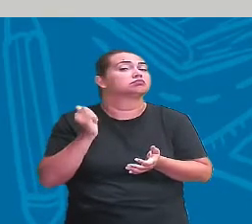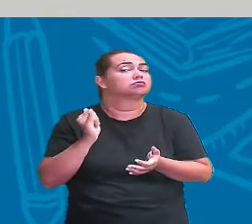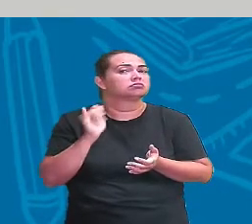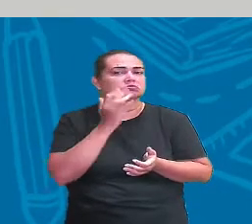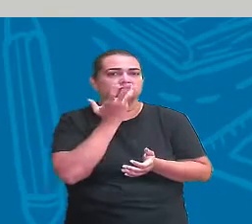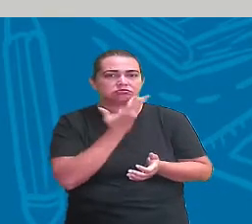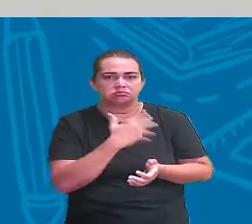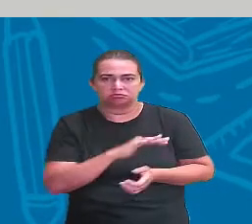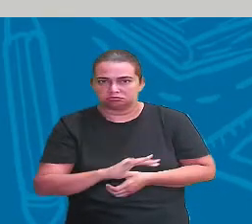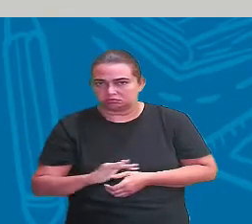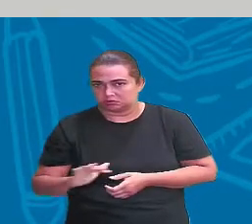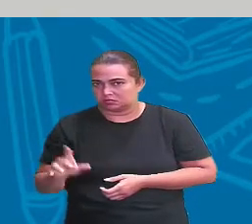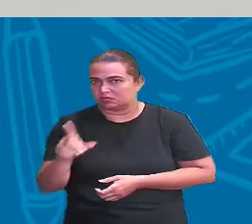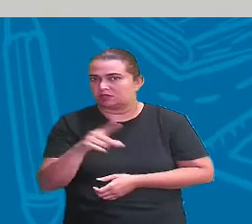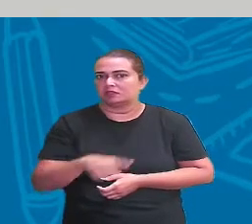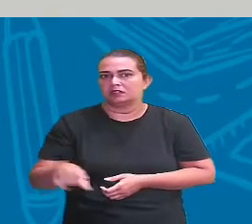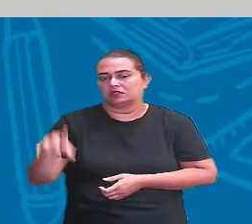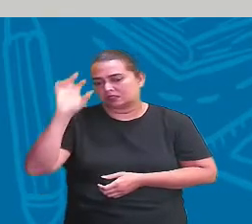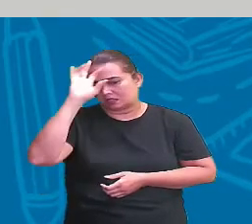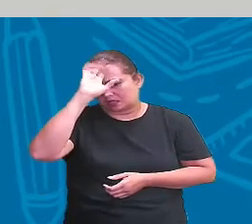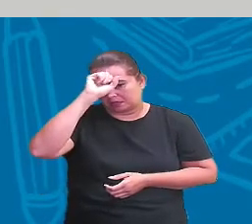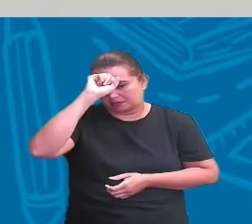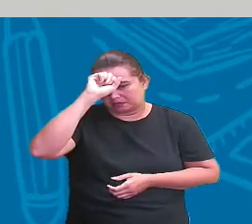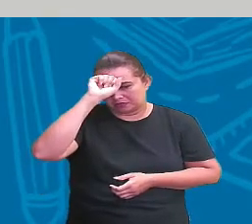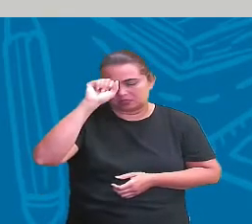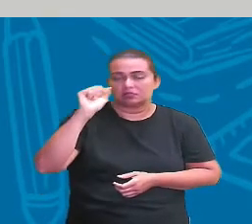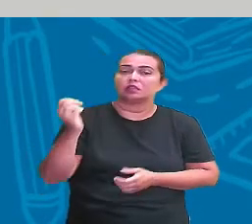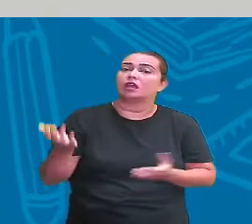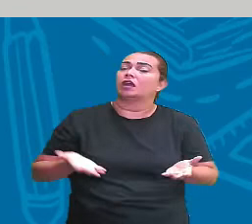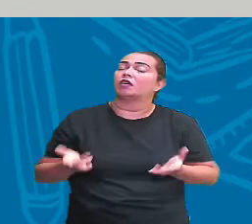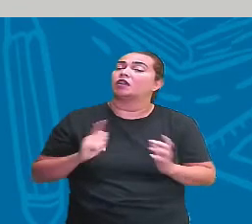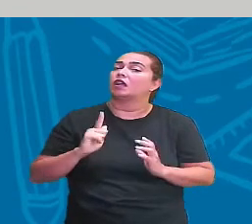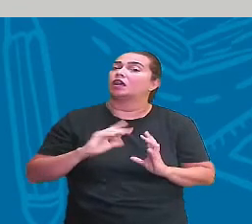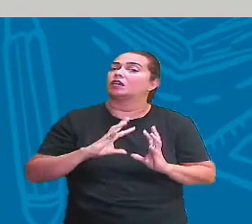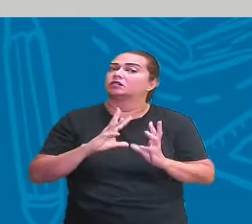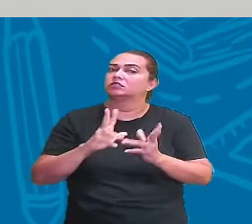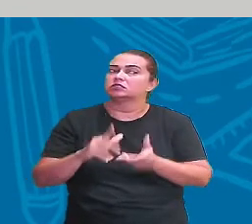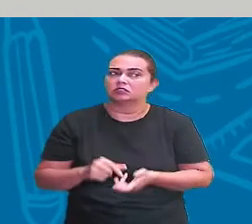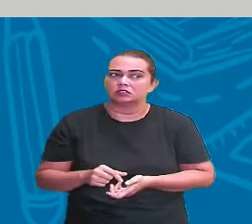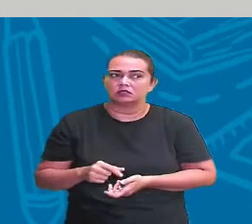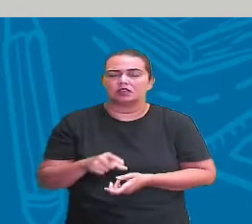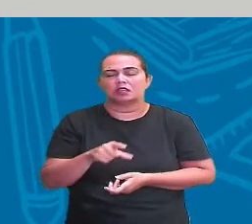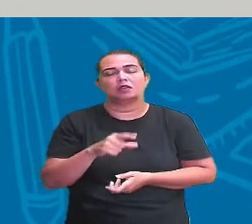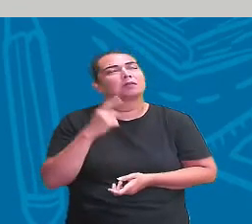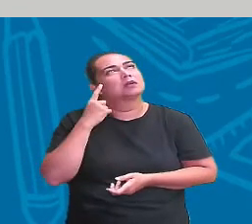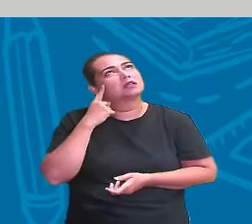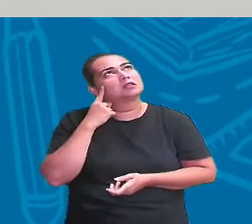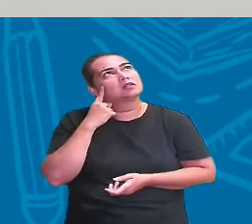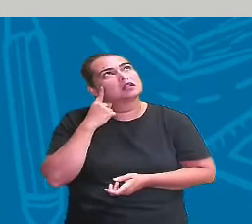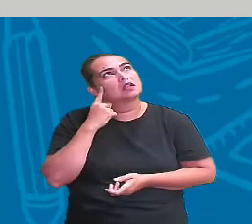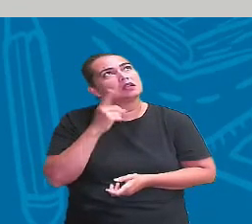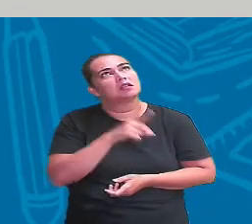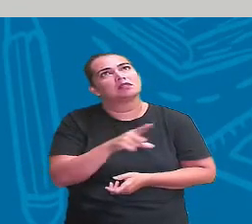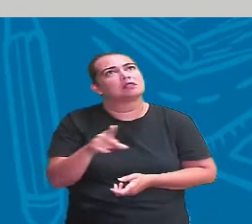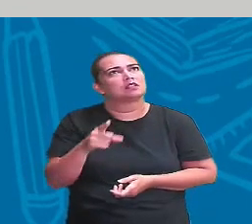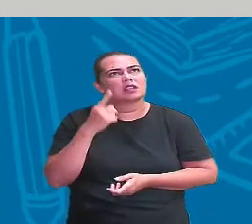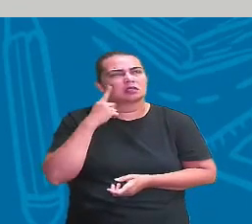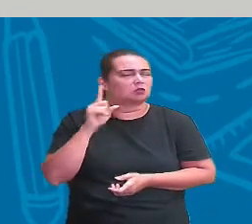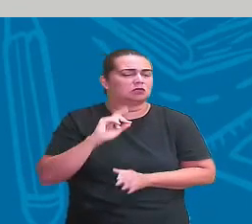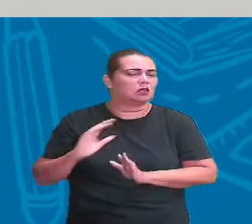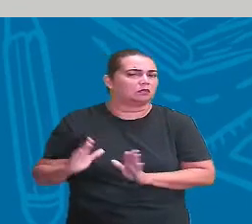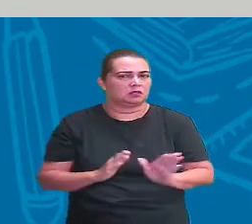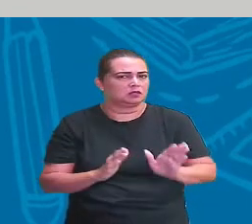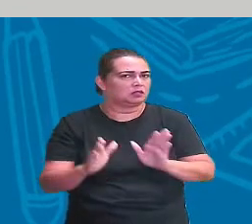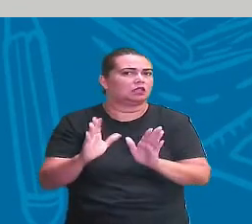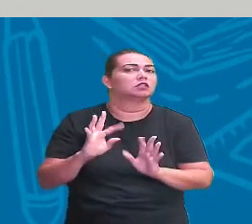aprendizado para todo mundo que estiver assistindo aqui a essa aula de Geografia. Tá bom? E eu duvido que você não saia daqui, não sabendo o que é um trajeto.